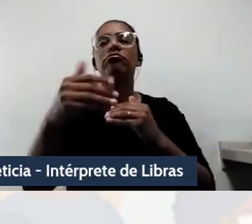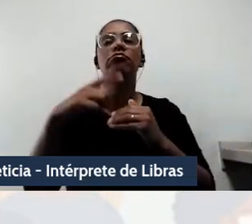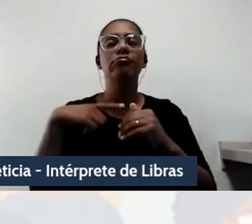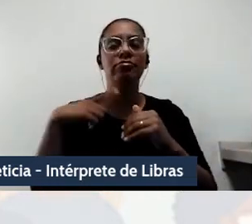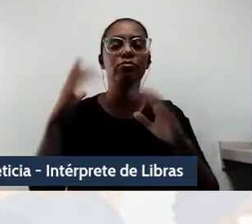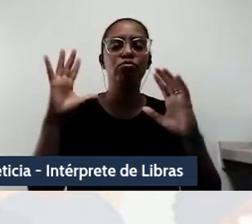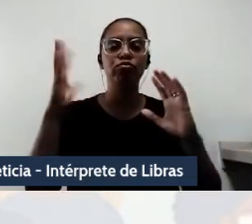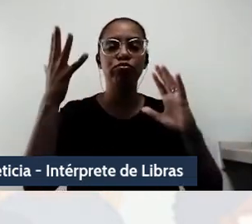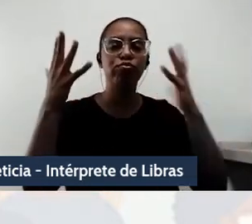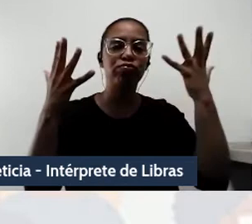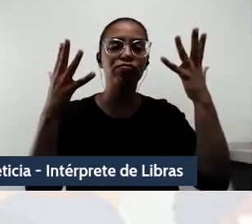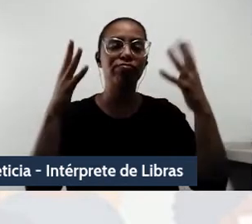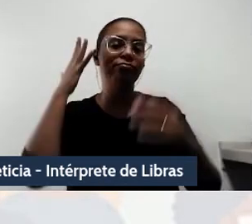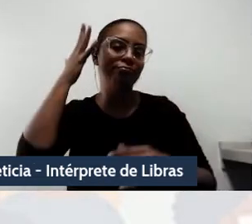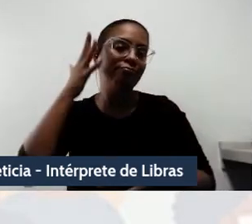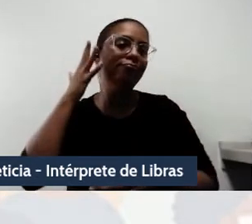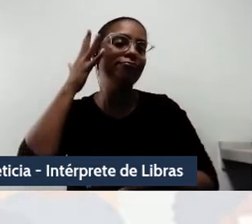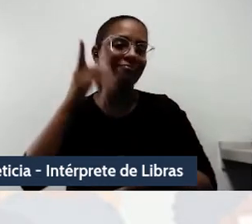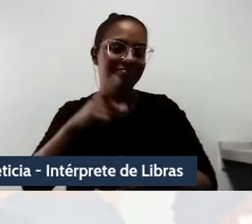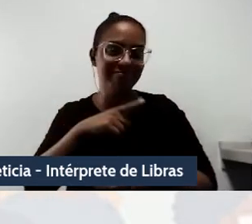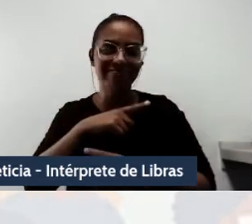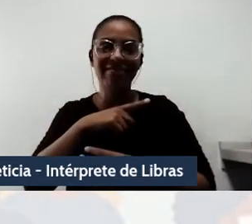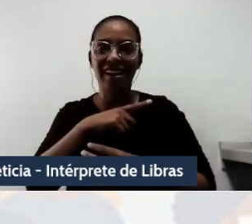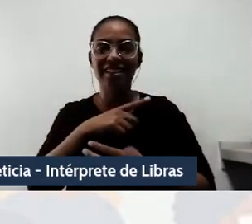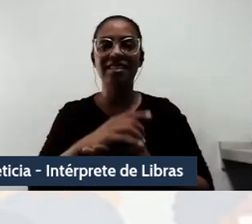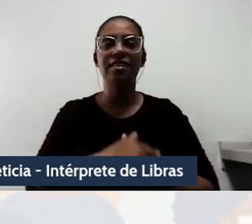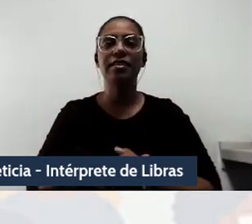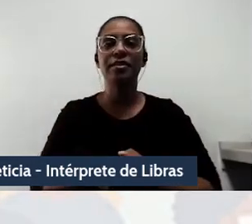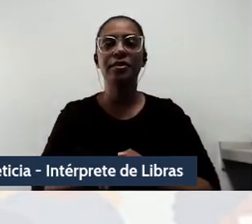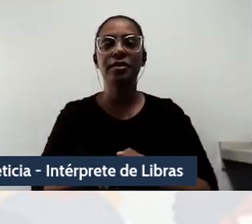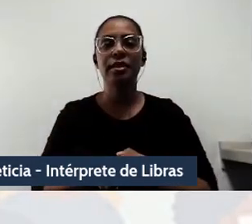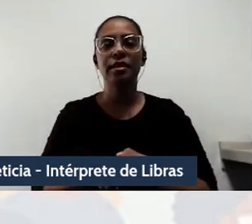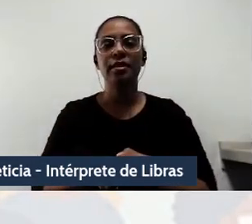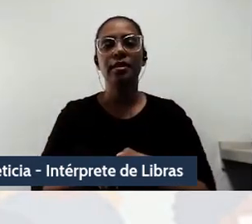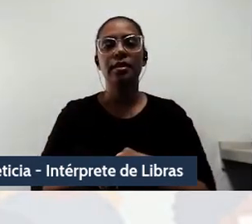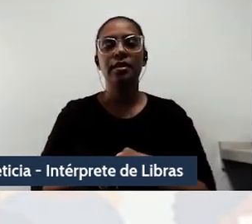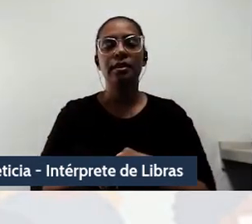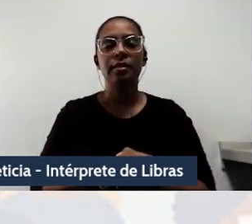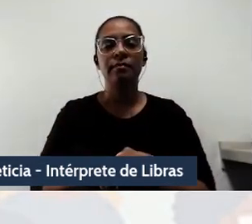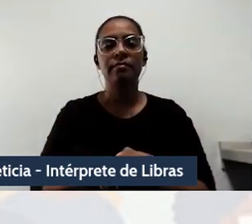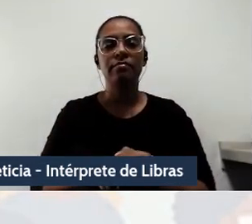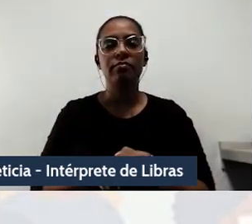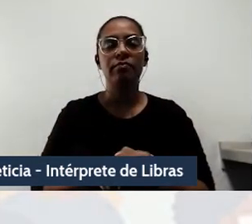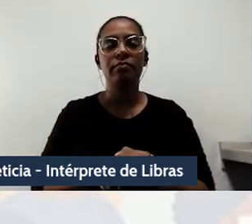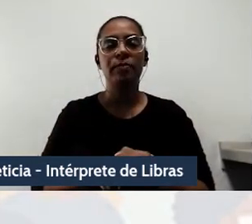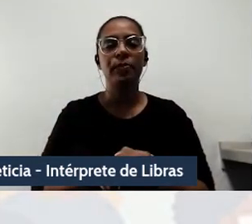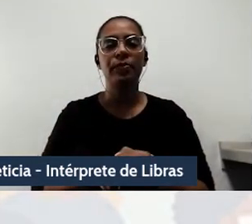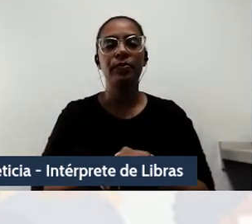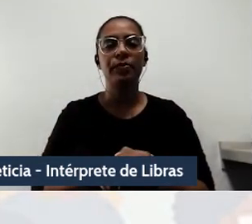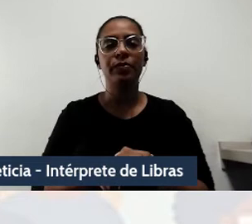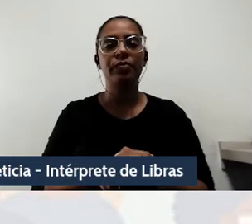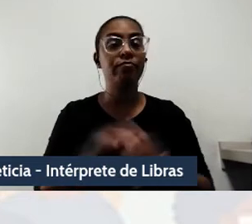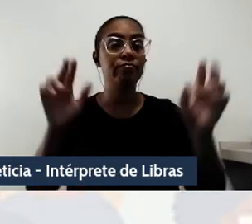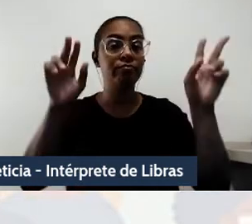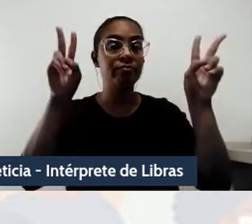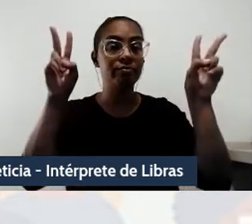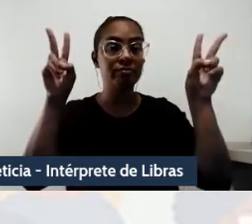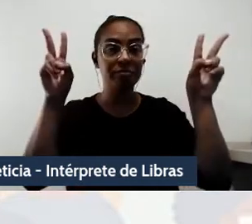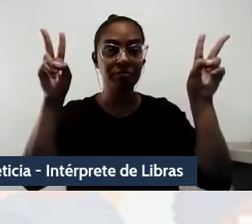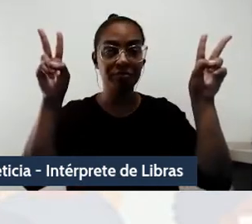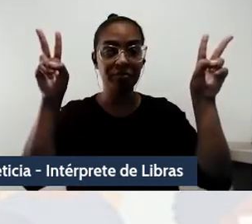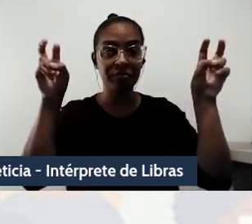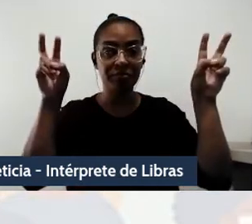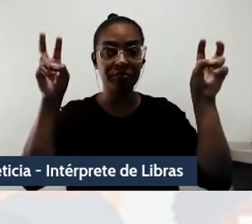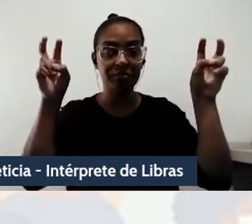Bom, deixa eu ir passando aqui. Muito bem. O título da minha fala, então, é